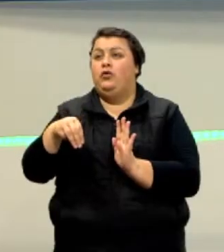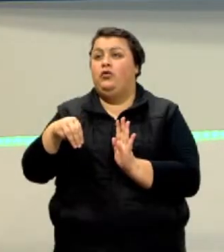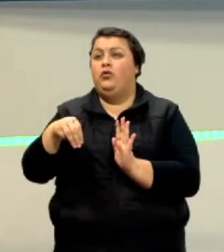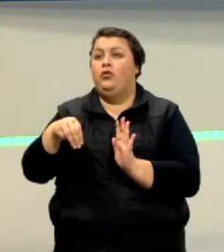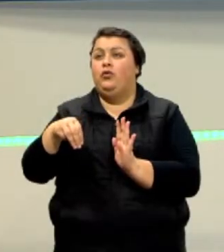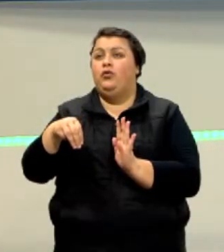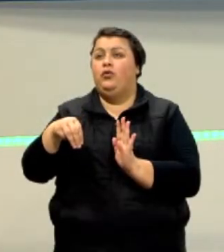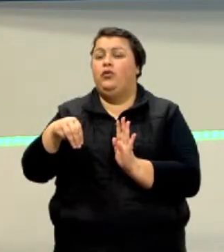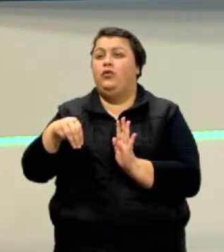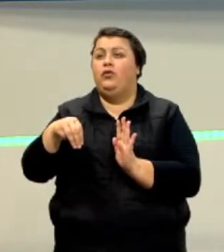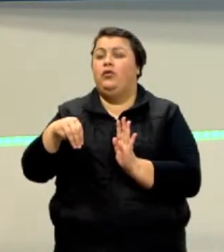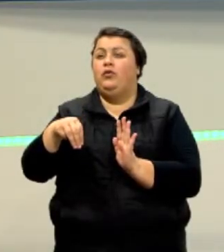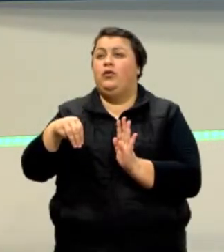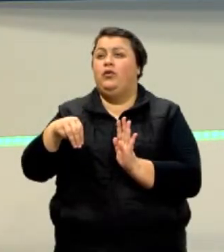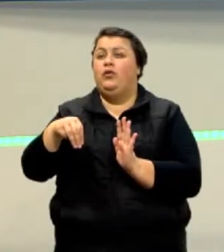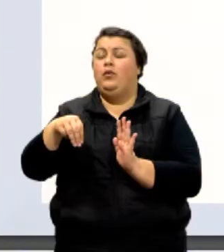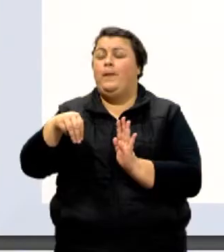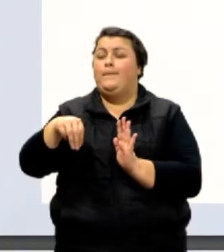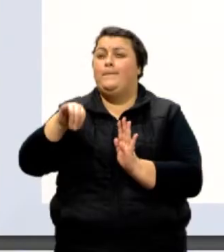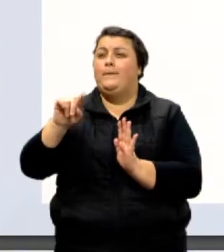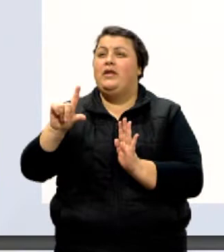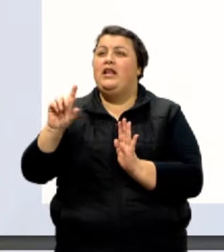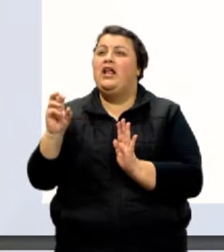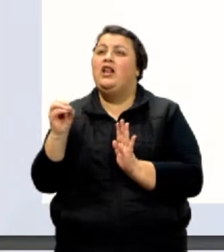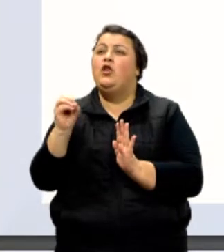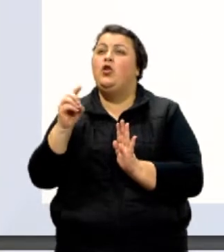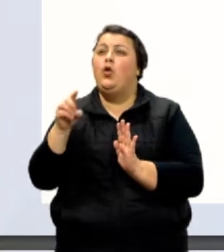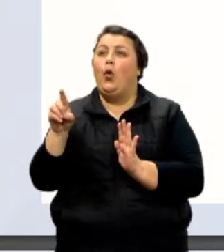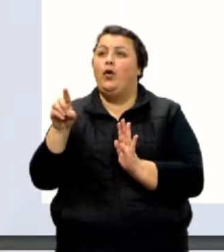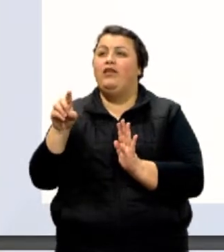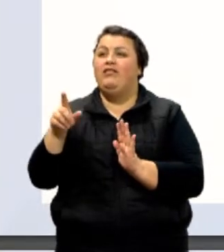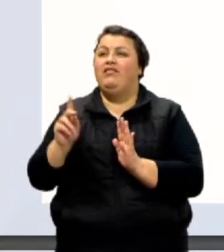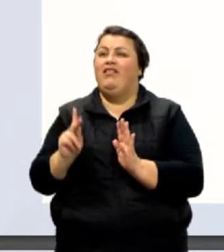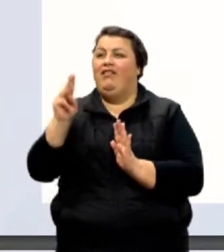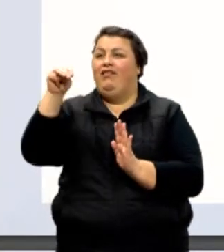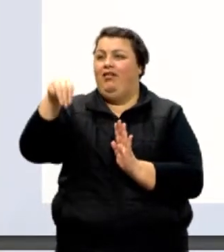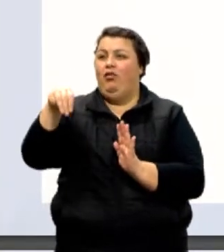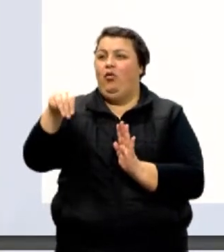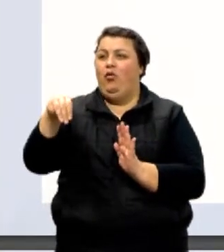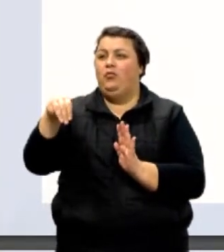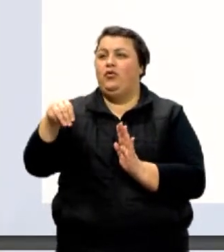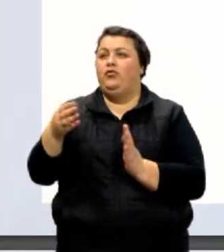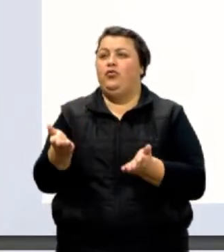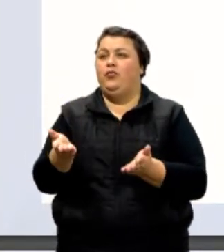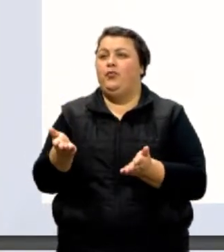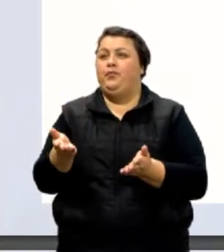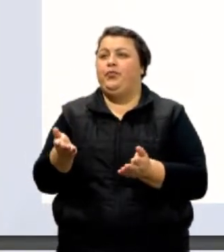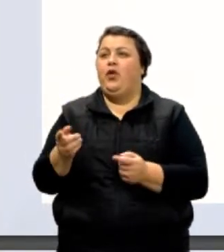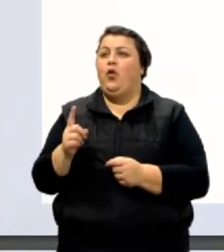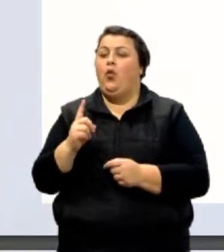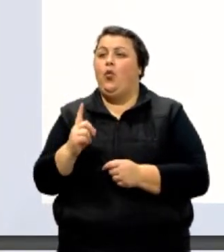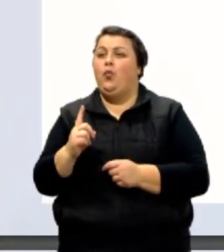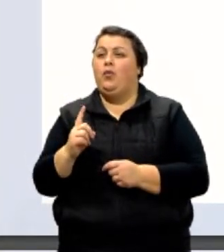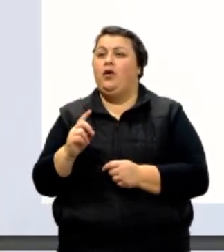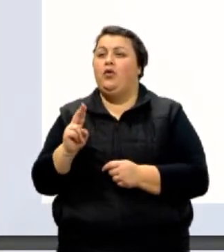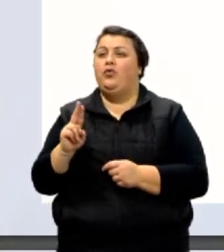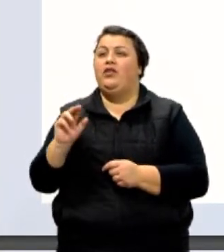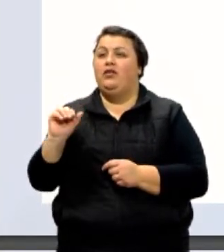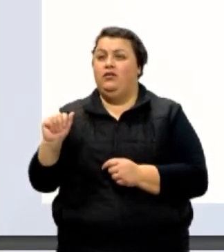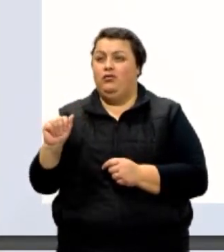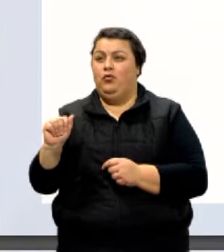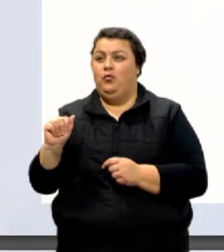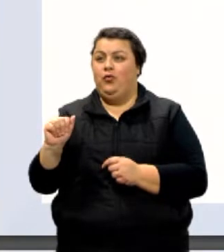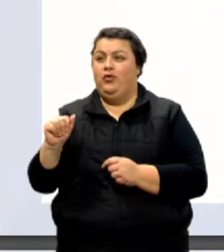Então, eu acabei com um cálculo aí, uma multiplicação de potências. E uma unidade astronômica vai ser